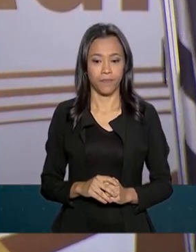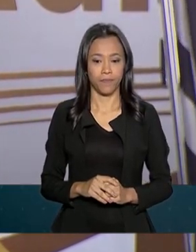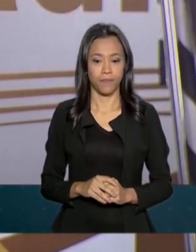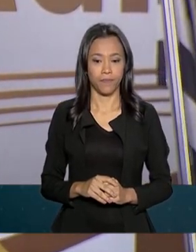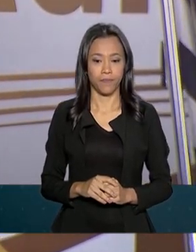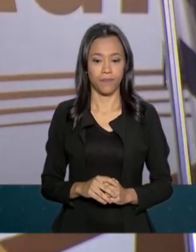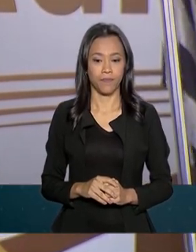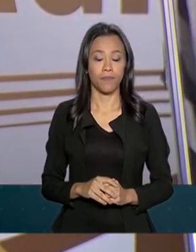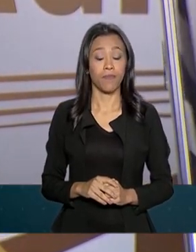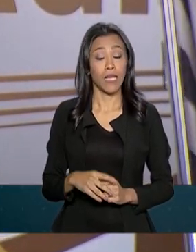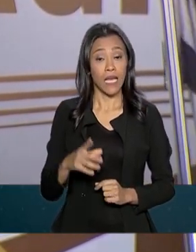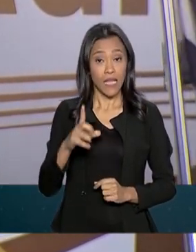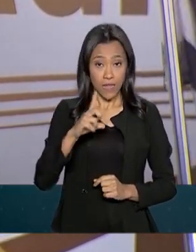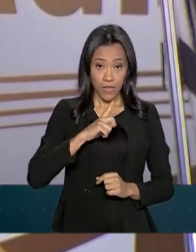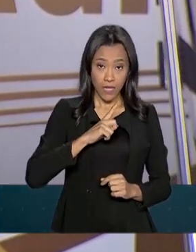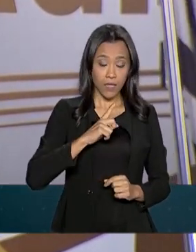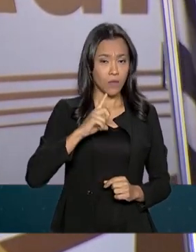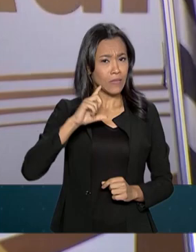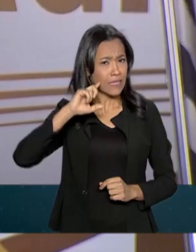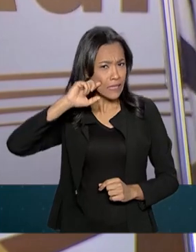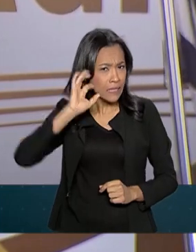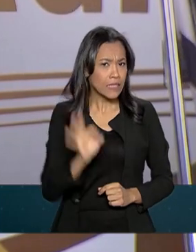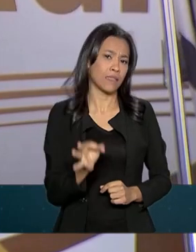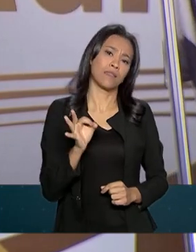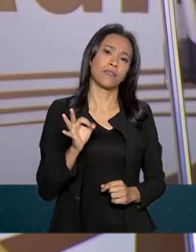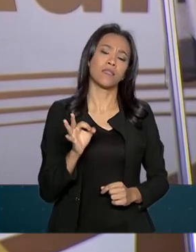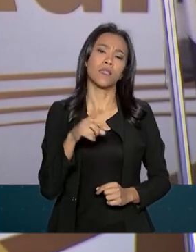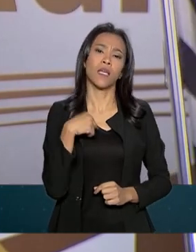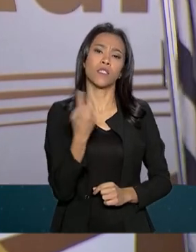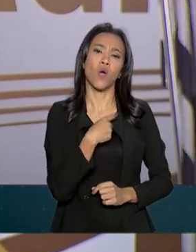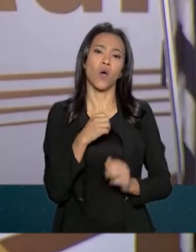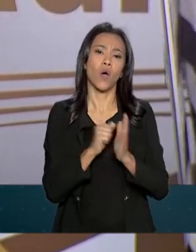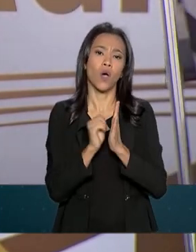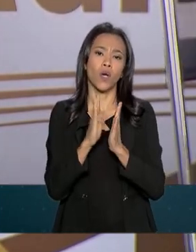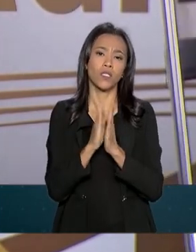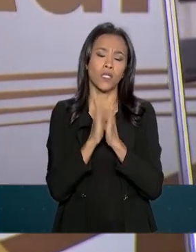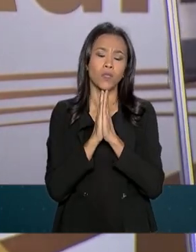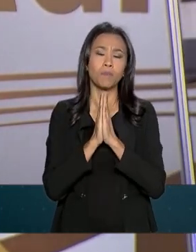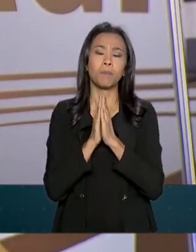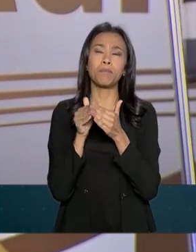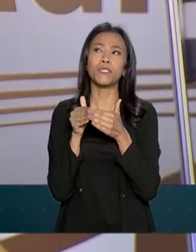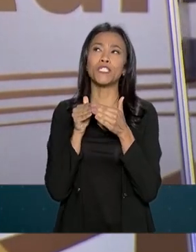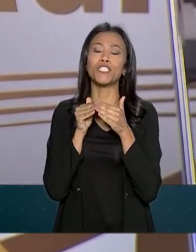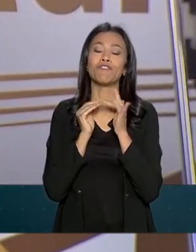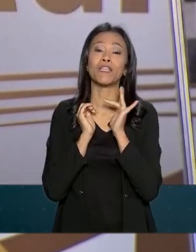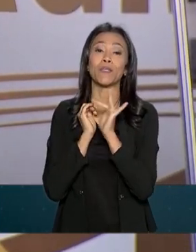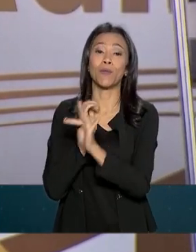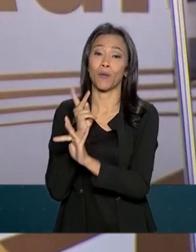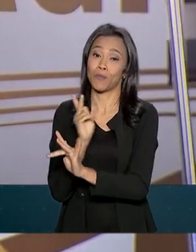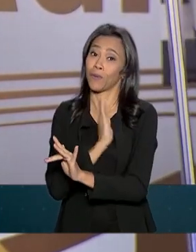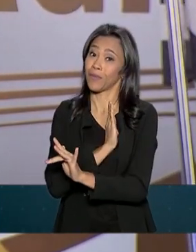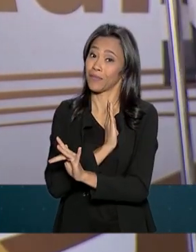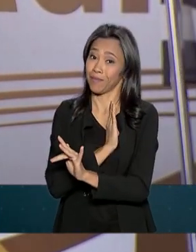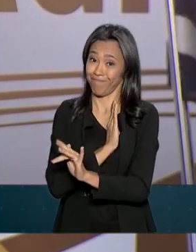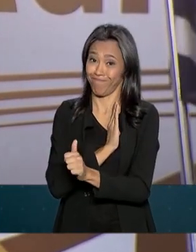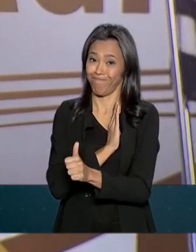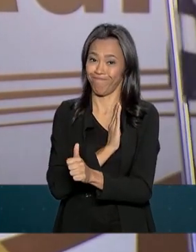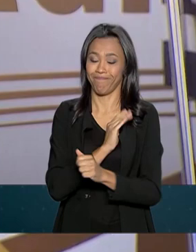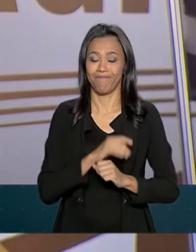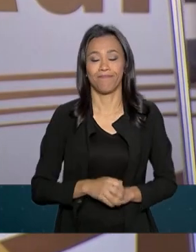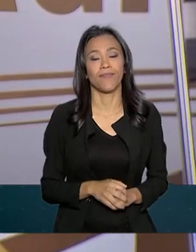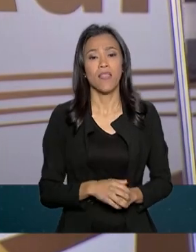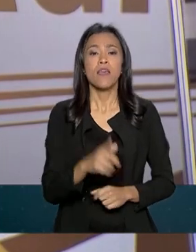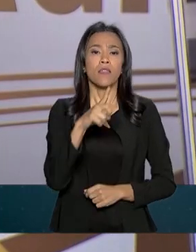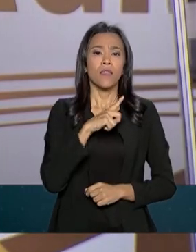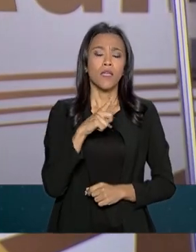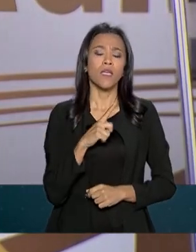Tenho certeza que as nossas orações tocarão o seu coração. Também teremos mais um